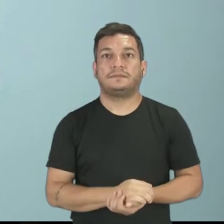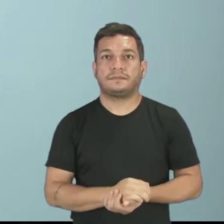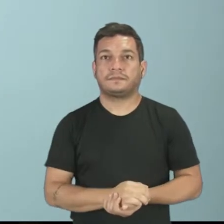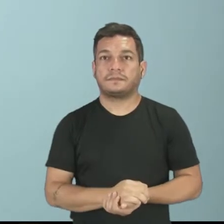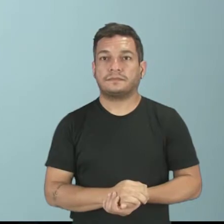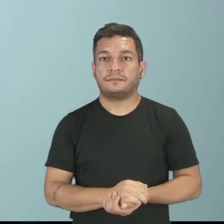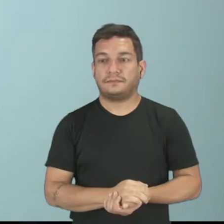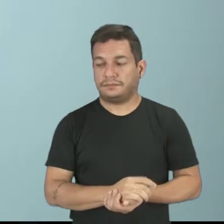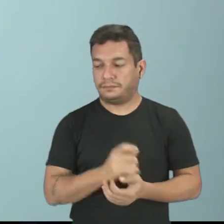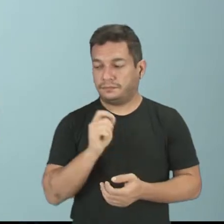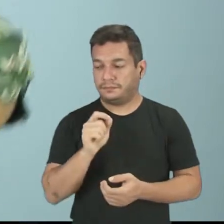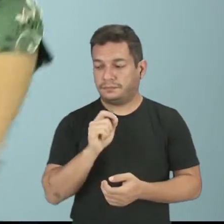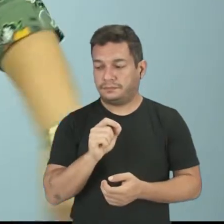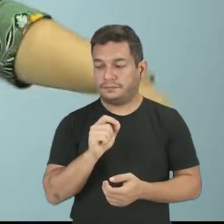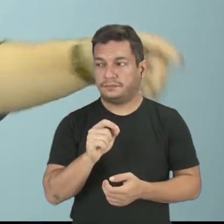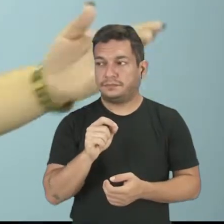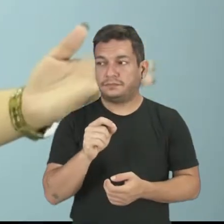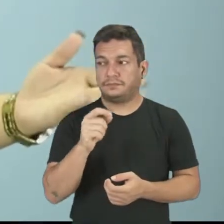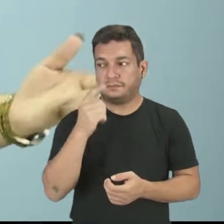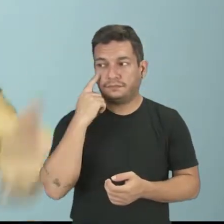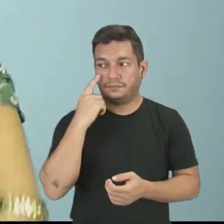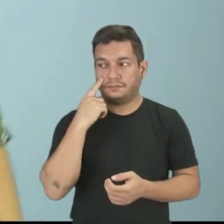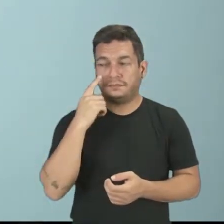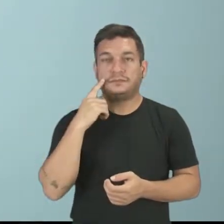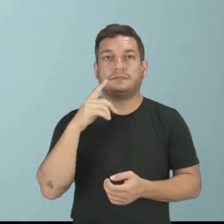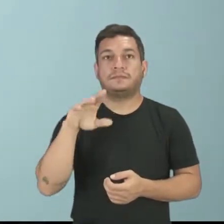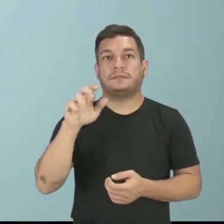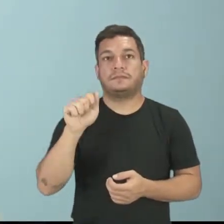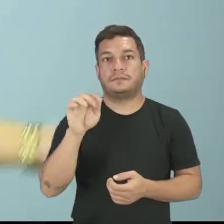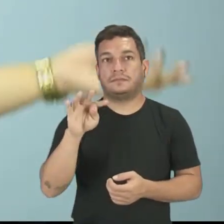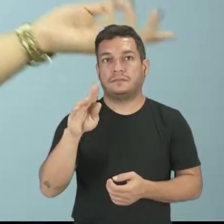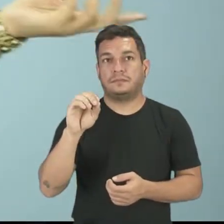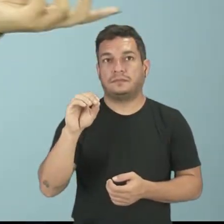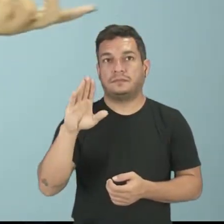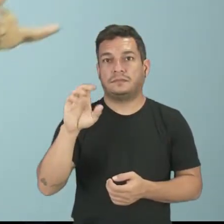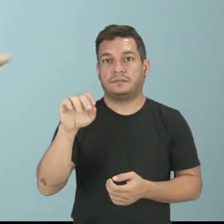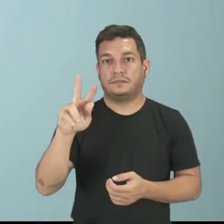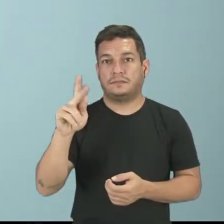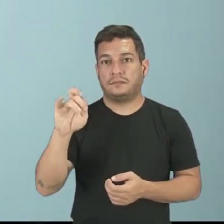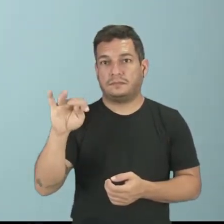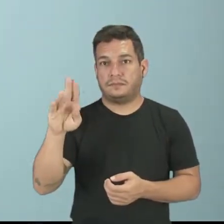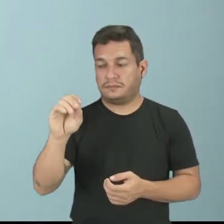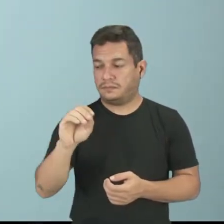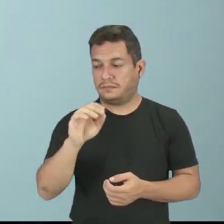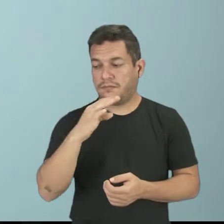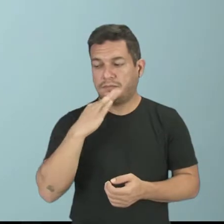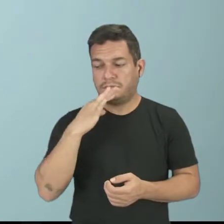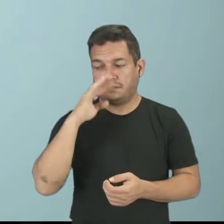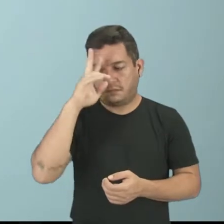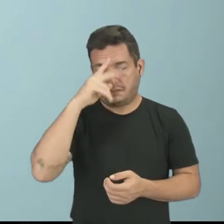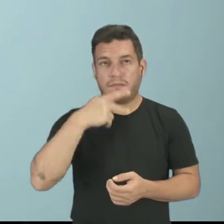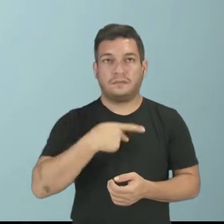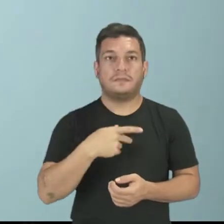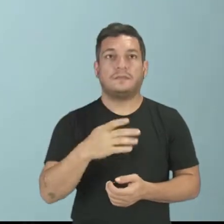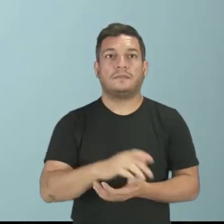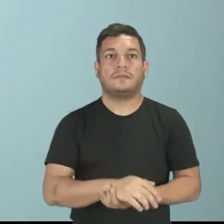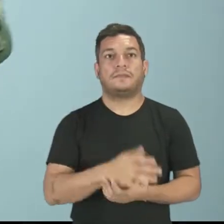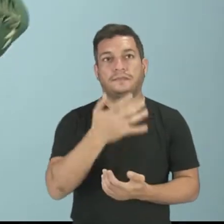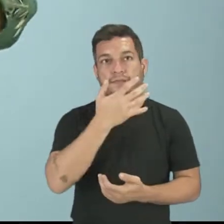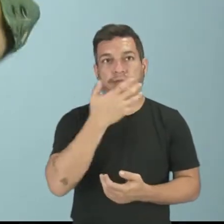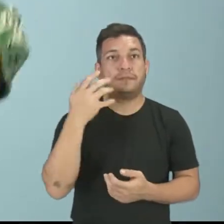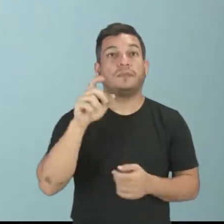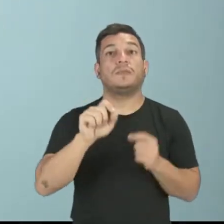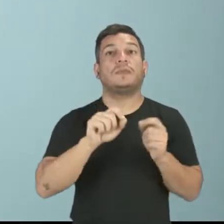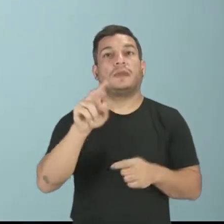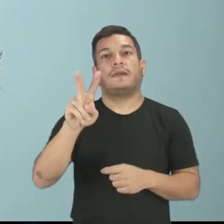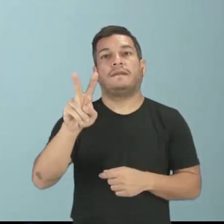pegando o gancho sobre esse autoconhecimento, a gente vai falar hoje sobre virtudes. O que é